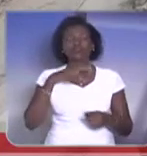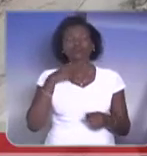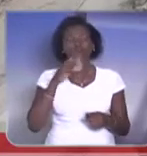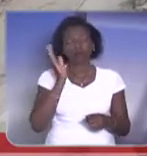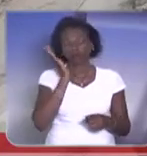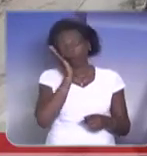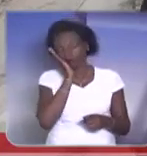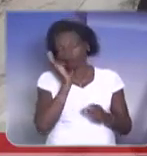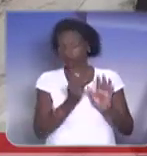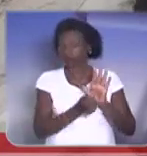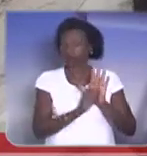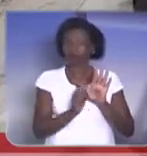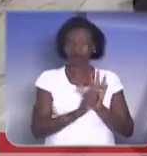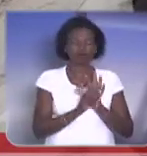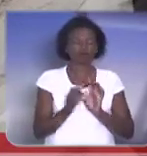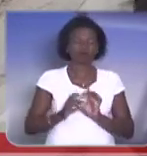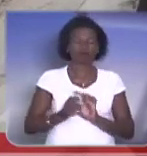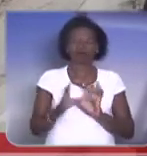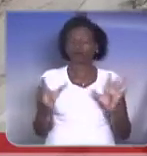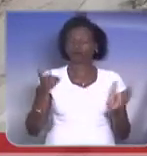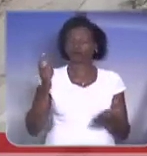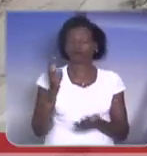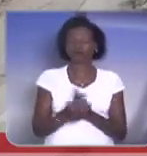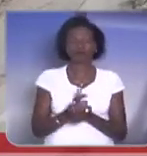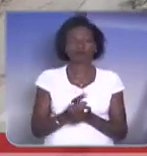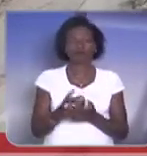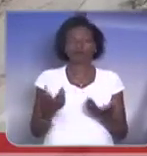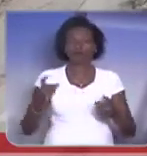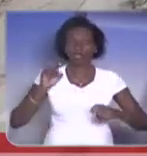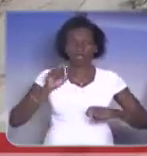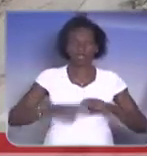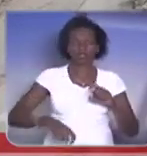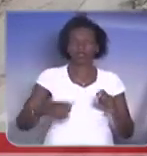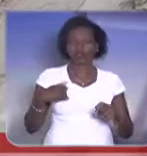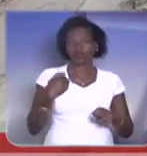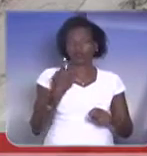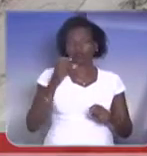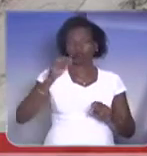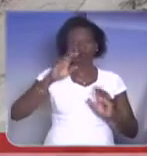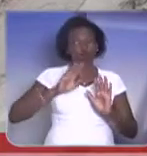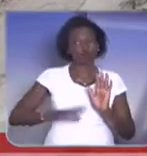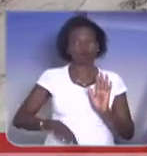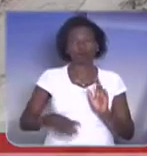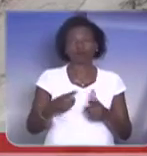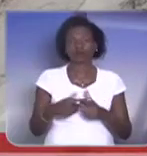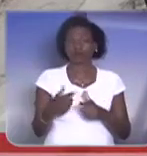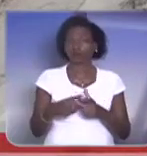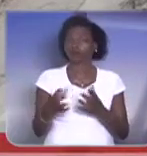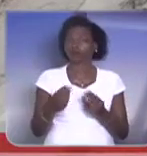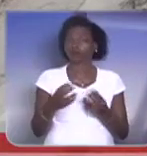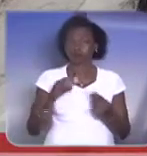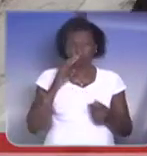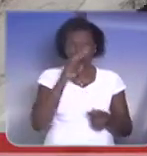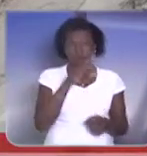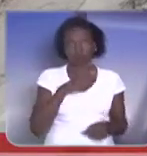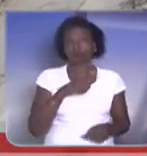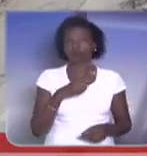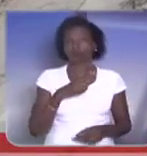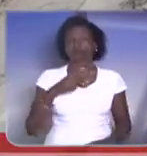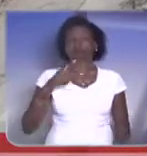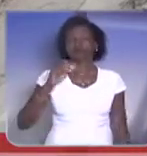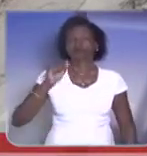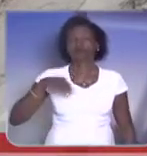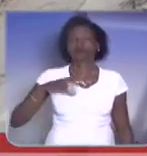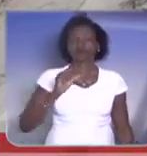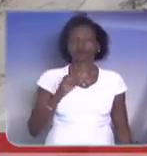há tráfico de entorpecentes, tráfico de armas, há sexo com menores, enfim, é um problema muito sério que é criado. E nós temos uma lei aqui nessa casa,